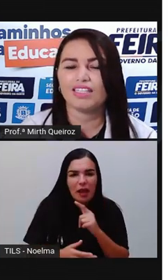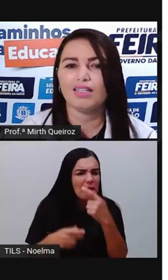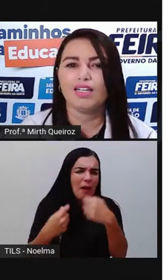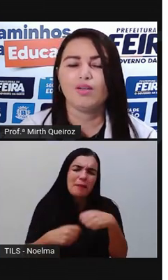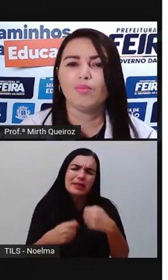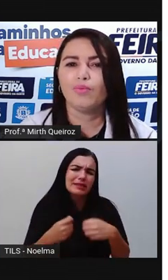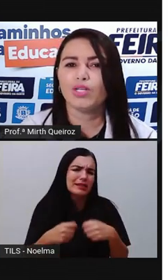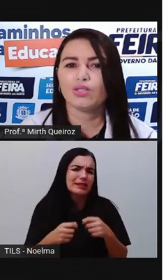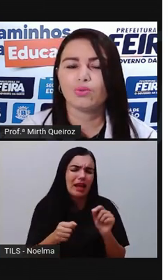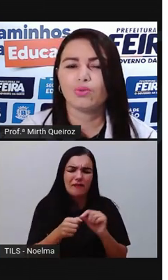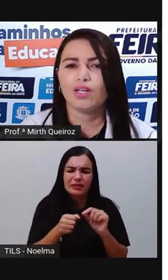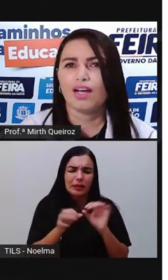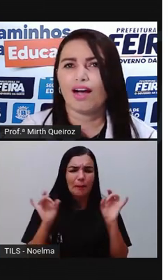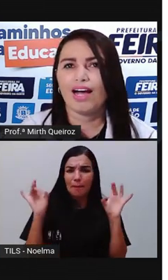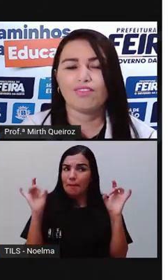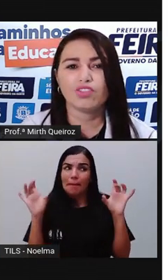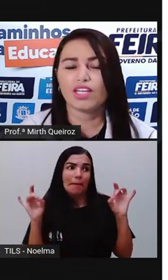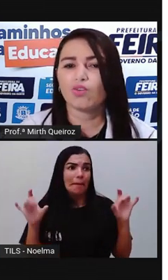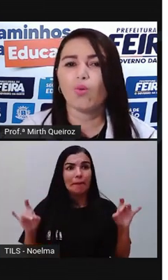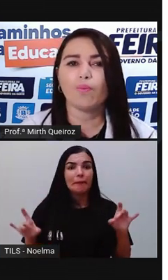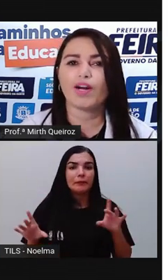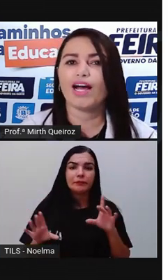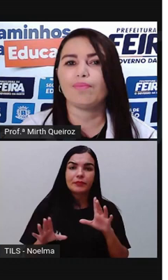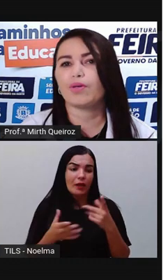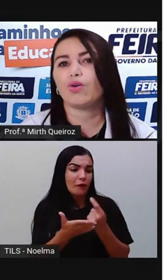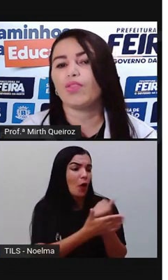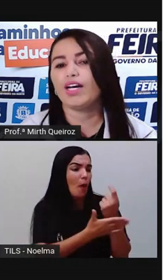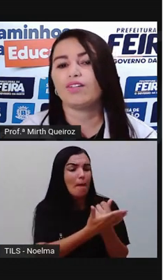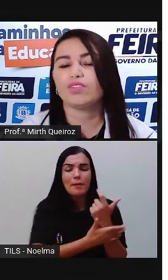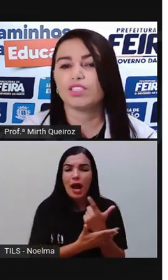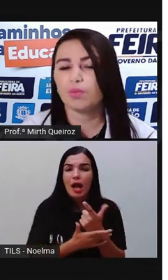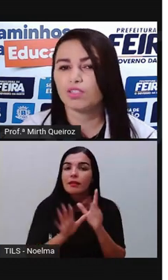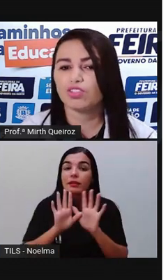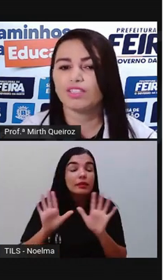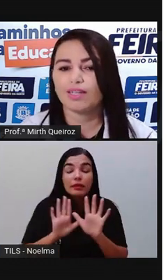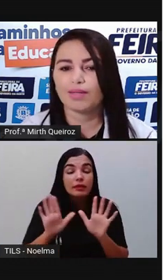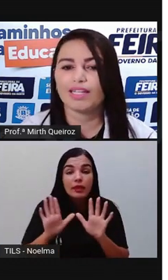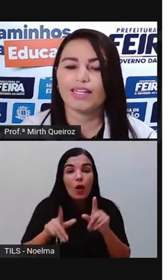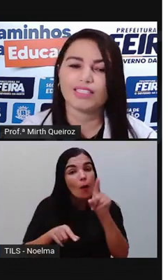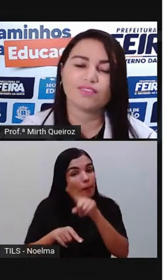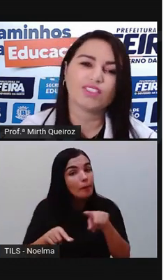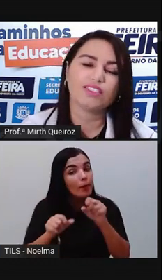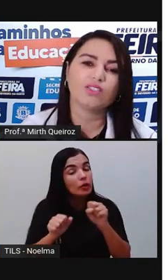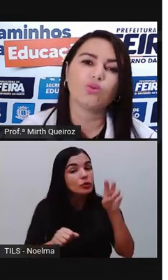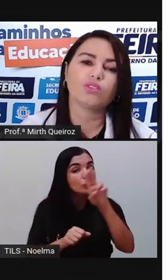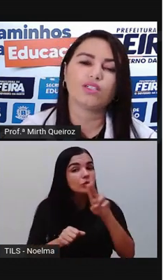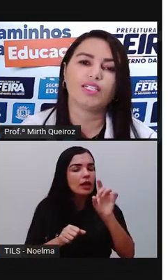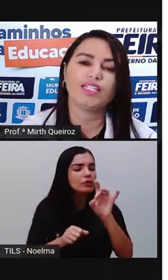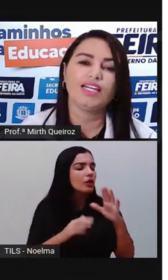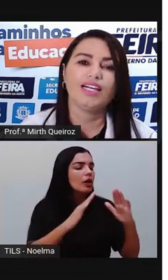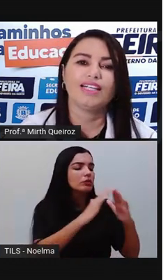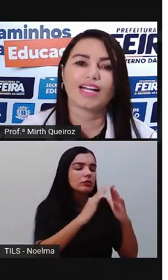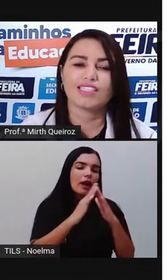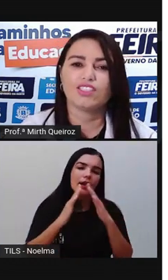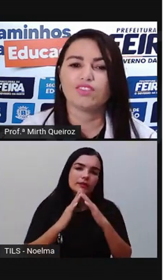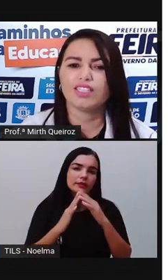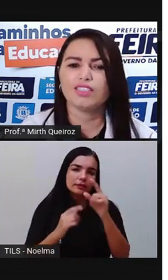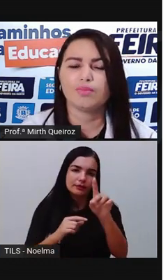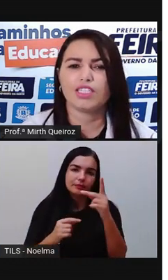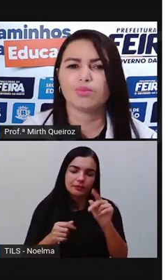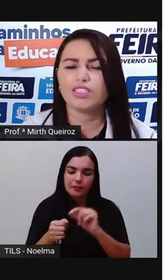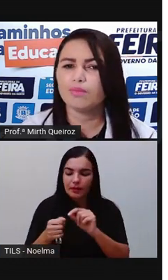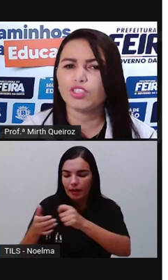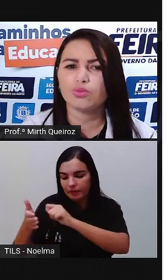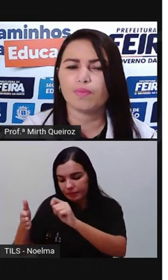ser nada muito... Ah, vou ter que comprar, Prof. Não, vocês podem utilizar materiais que vocês encontram aí na casa de